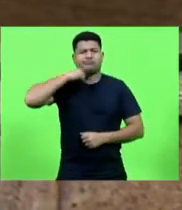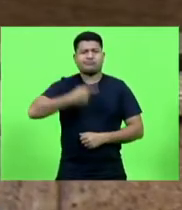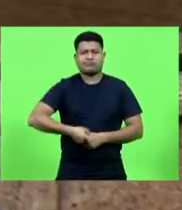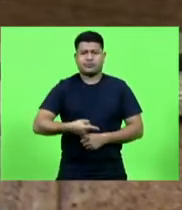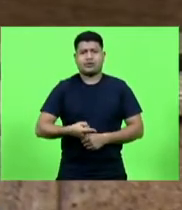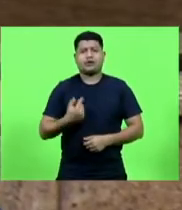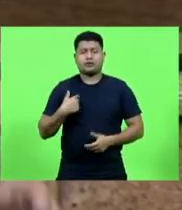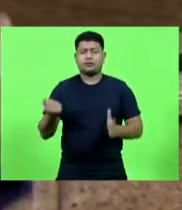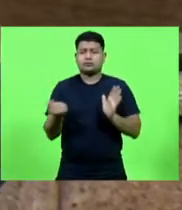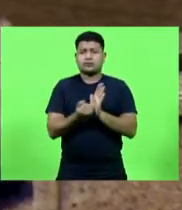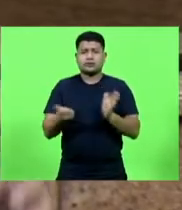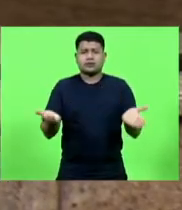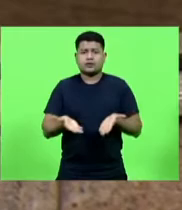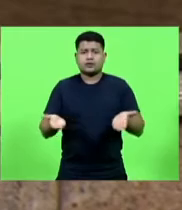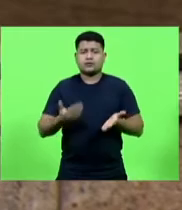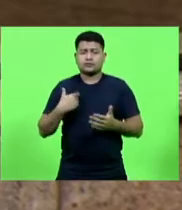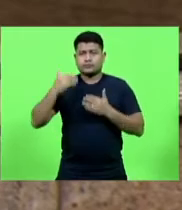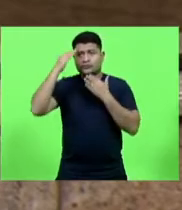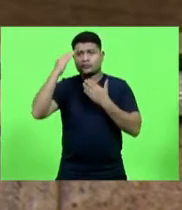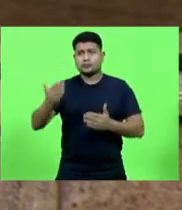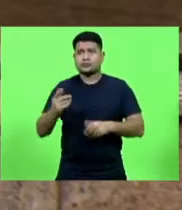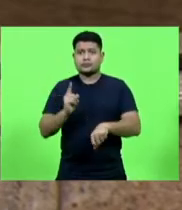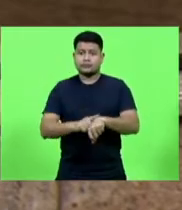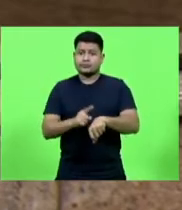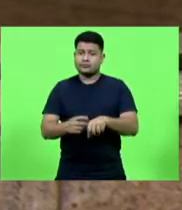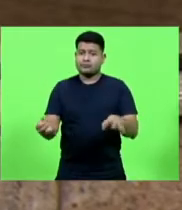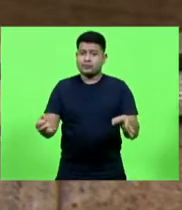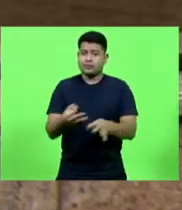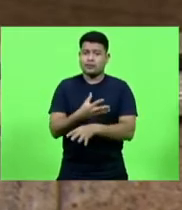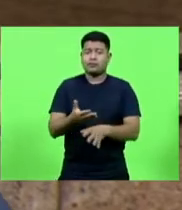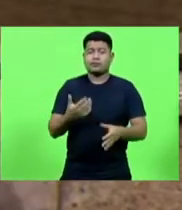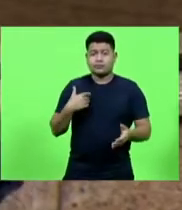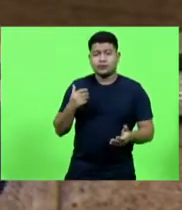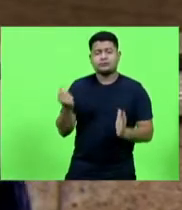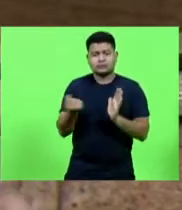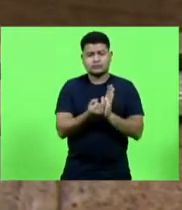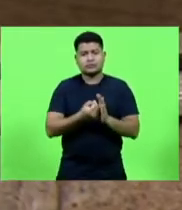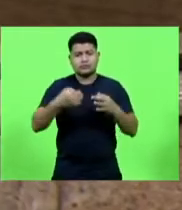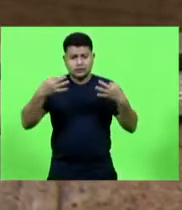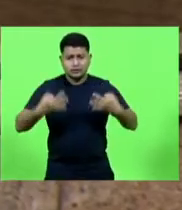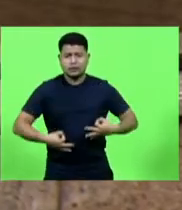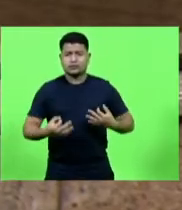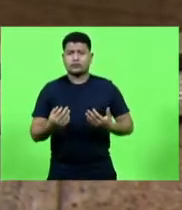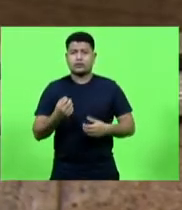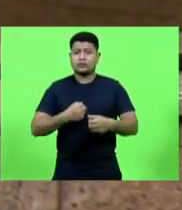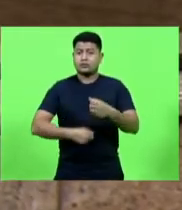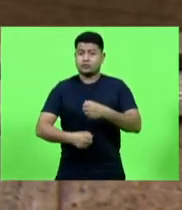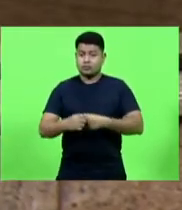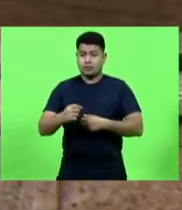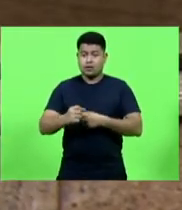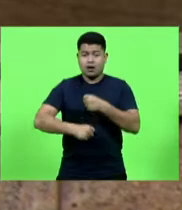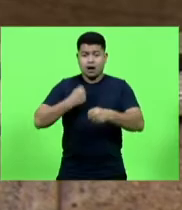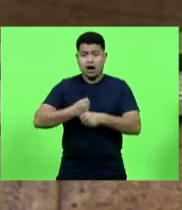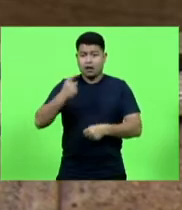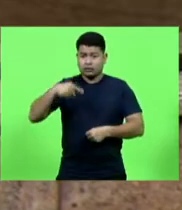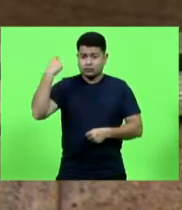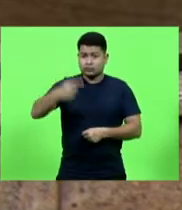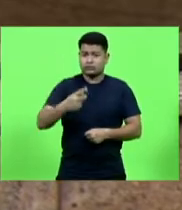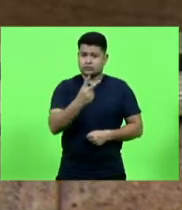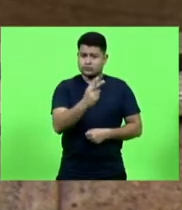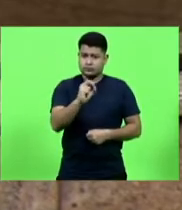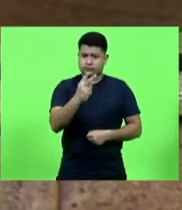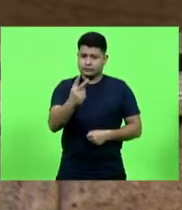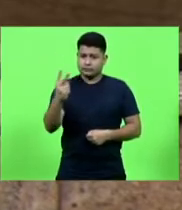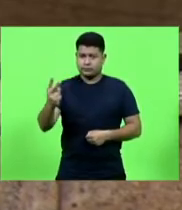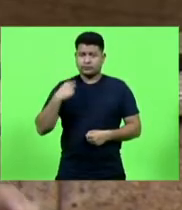presidente, muito obrigado, já está esgotando o tempo ali, mas que fique registrado. 2022 está aí e nós mais uma vez nós vamos